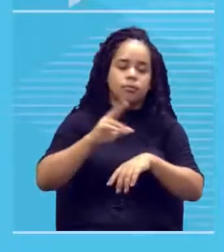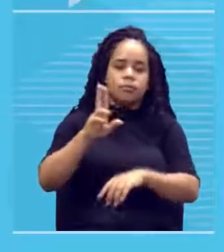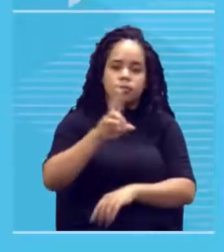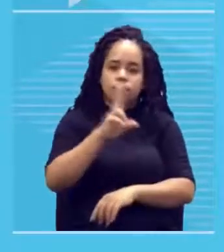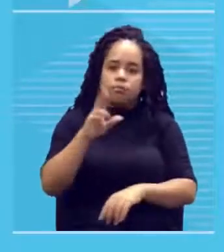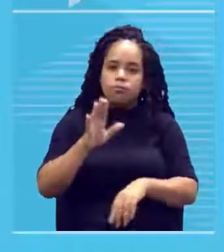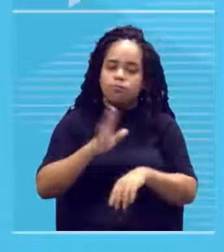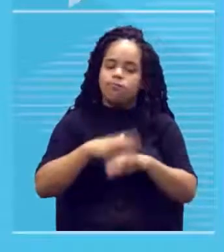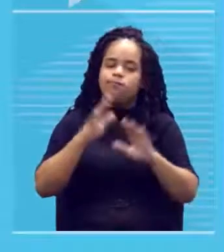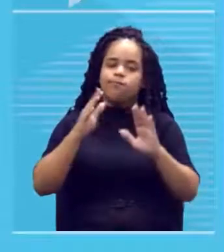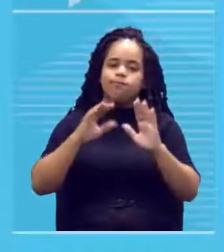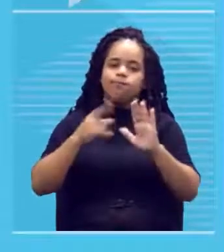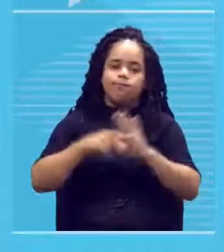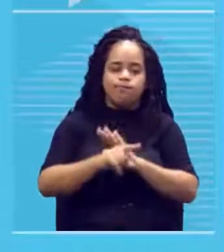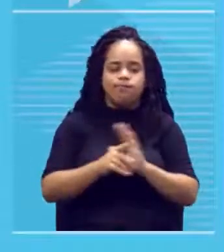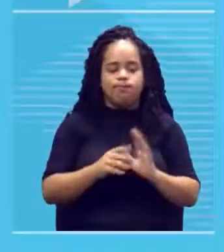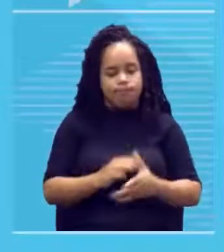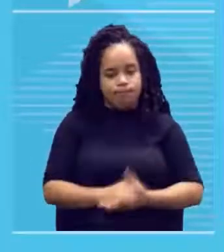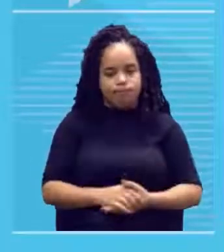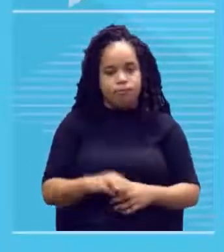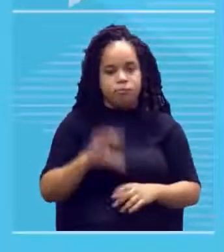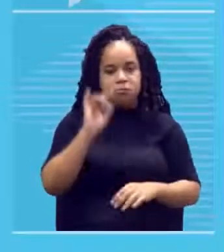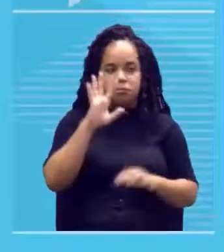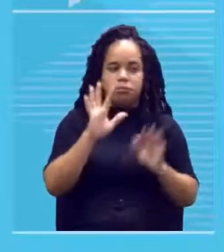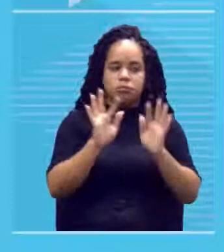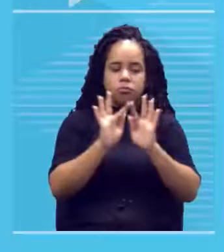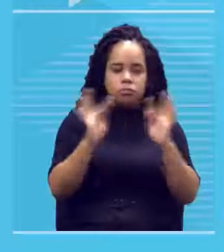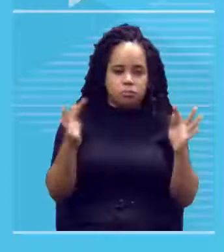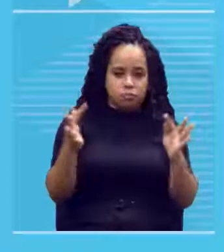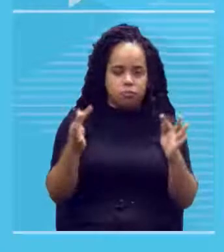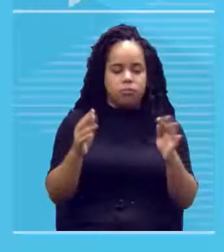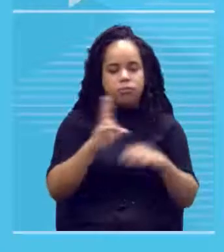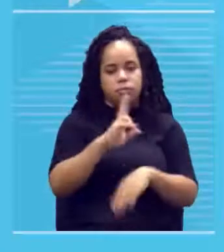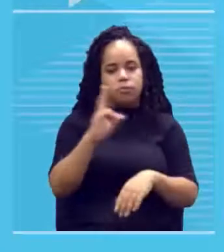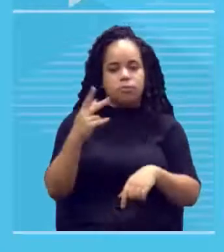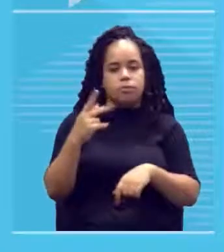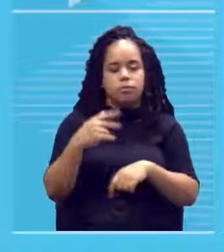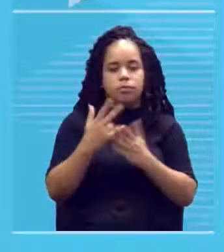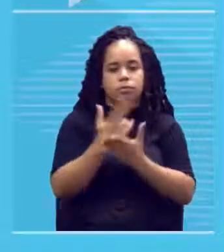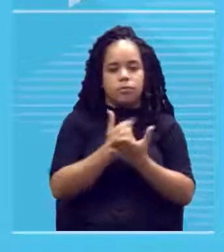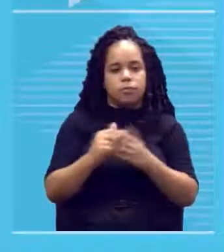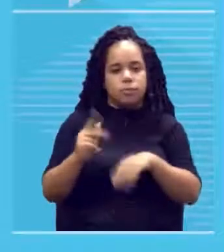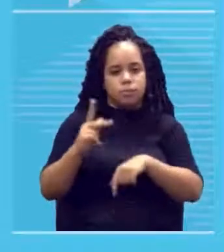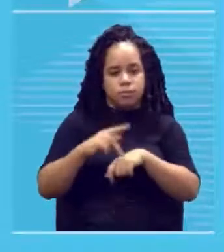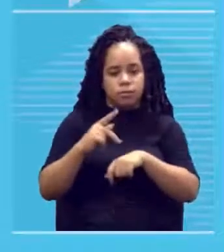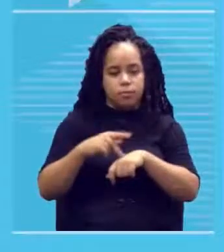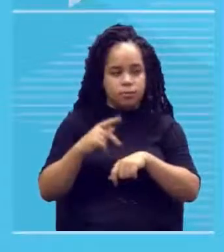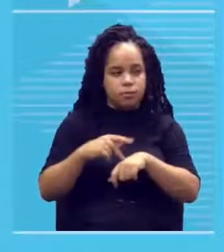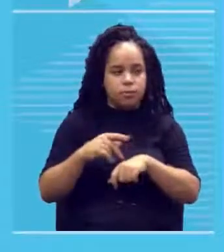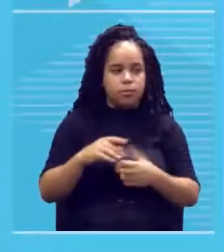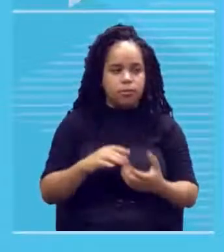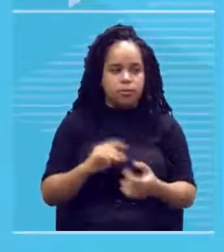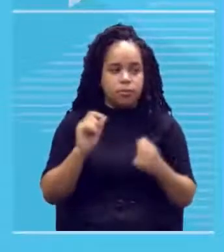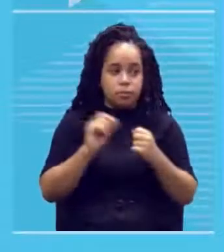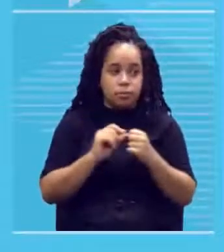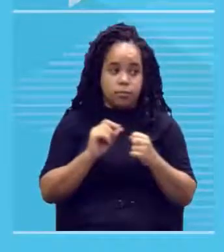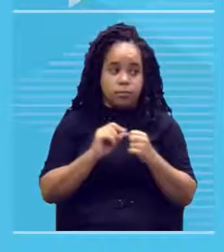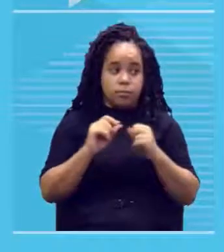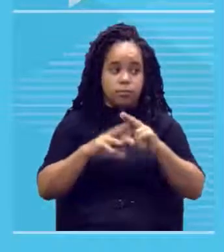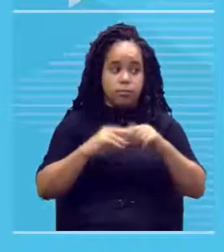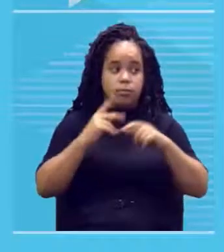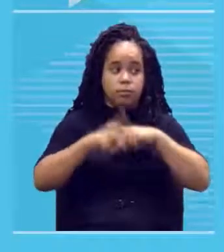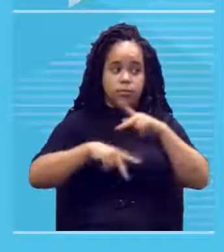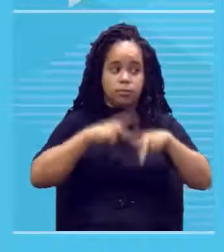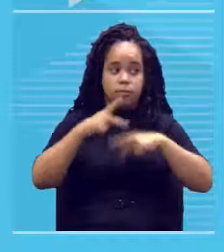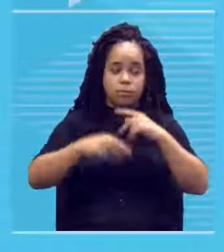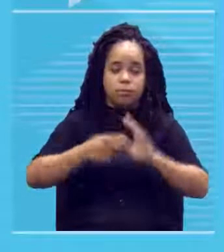que simplesmente pintura pintura na pedra elas foram desenhadas por diversos povos da antiguidade geralmente eram